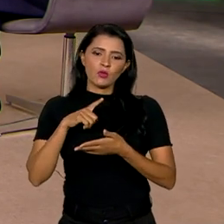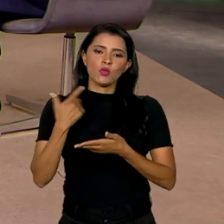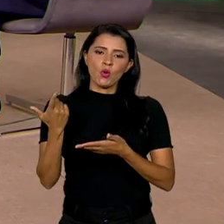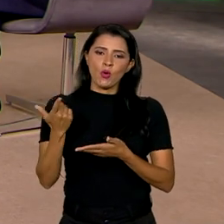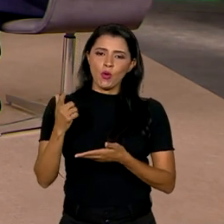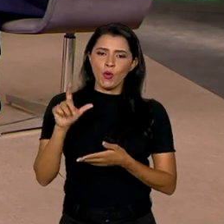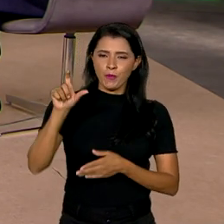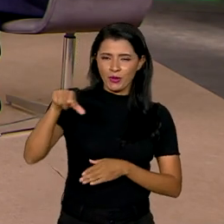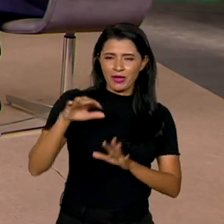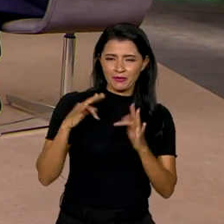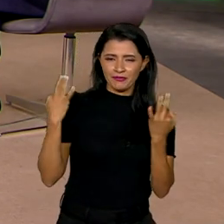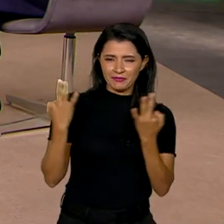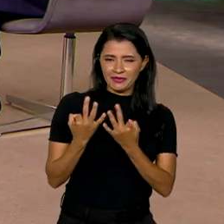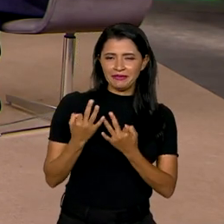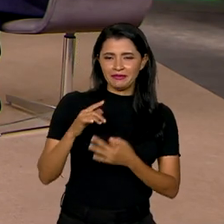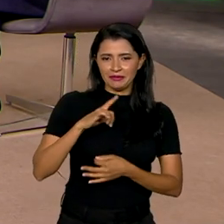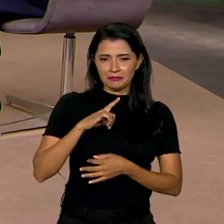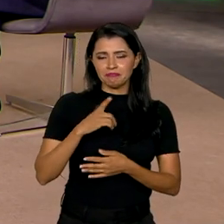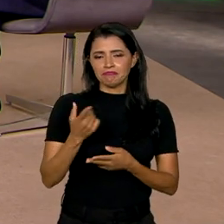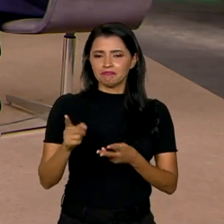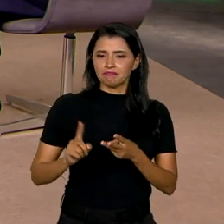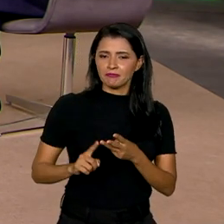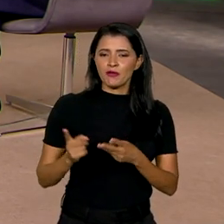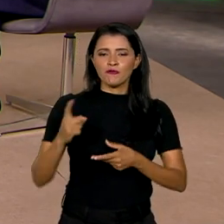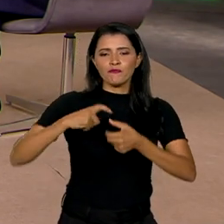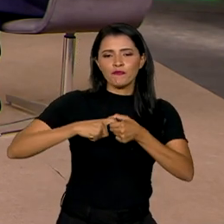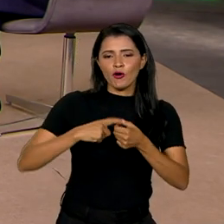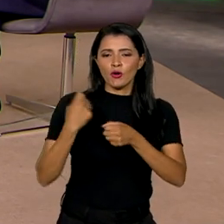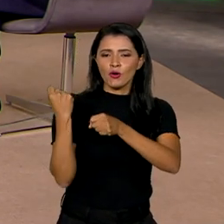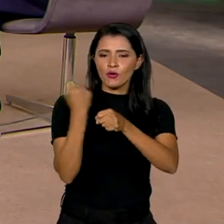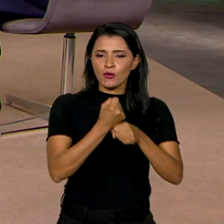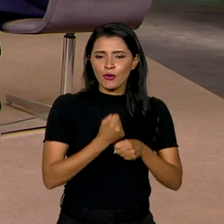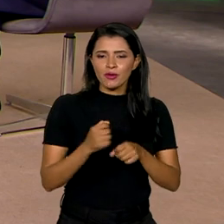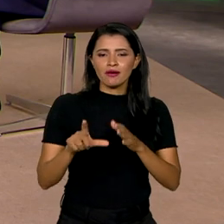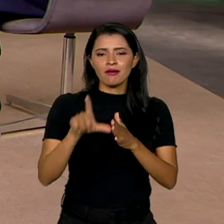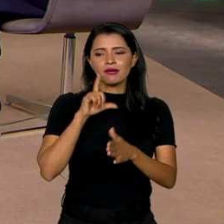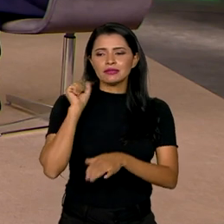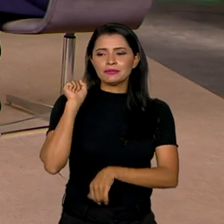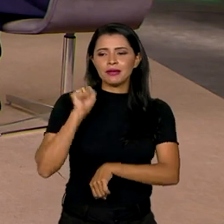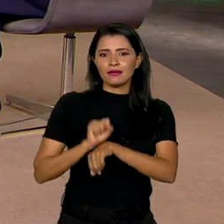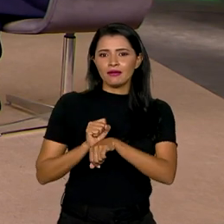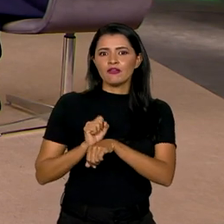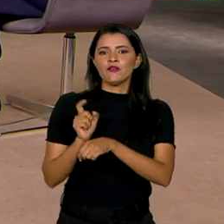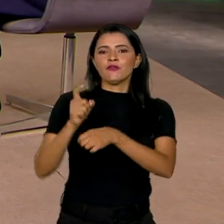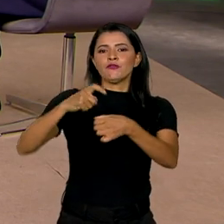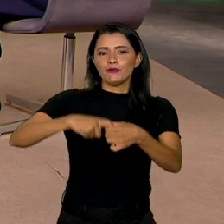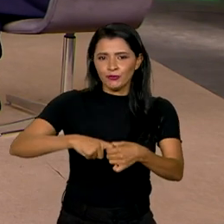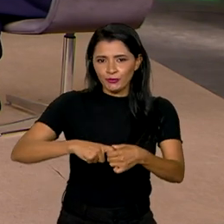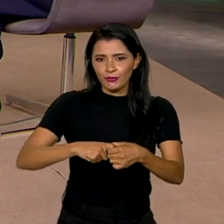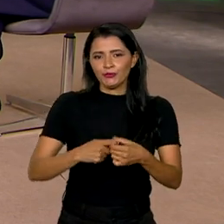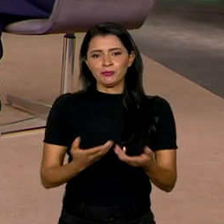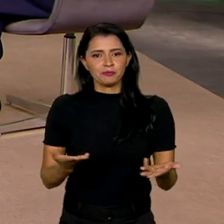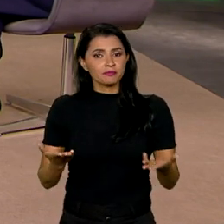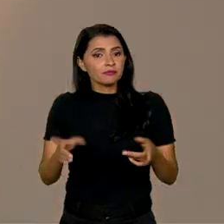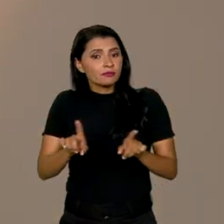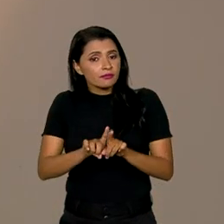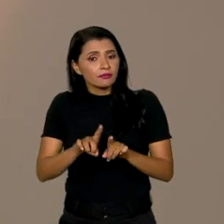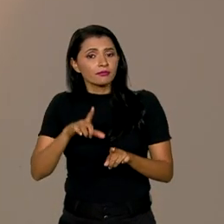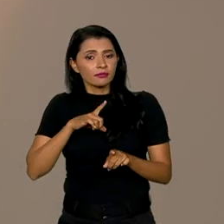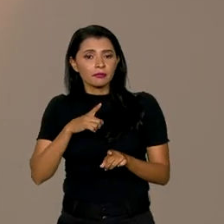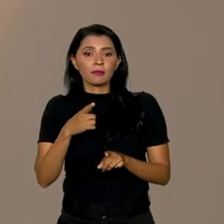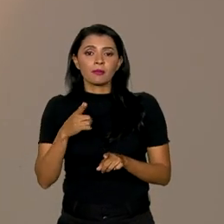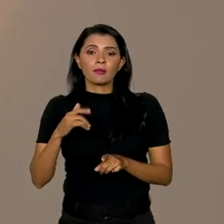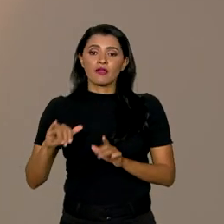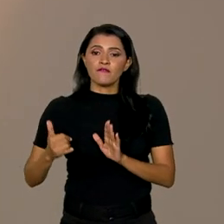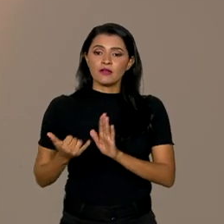Bolsa Família. Temos a retomada de obras que estavam paradas. E, além de tudo, a gente teve a queda da